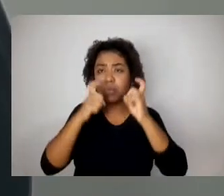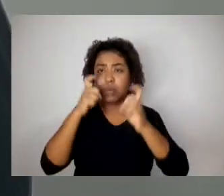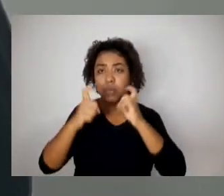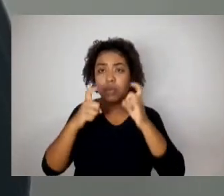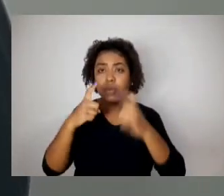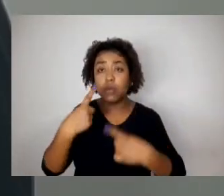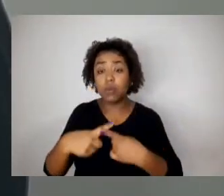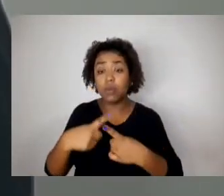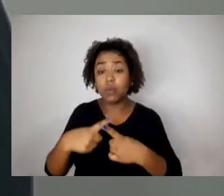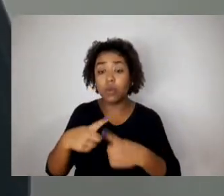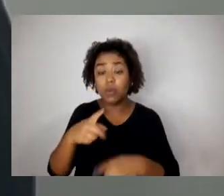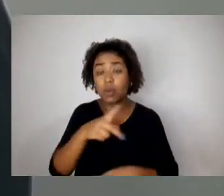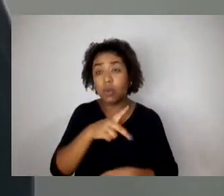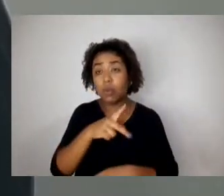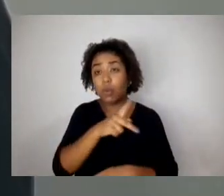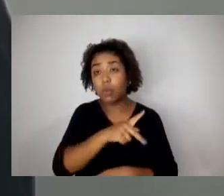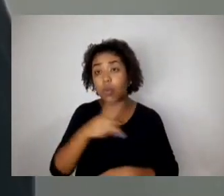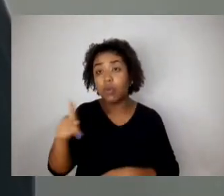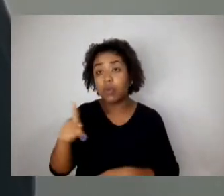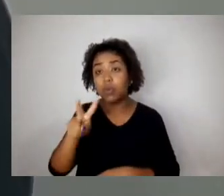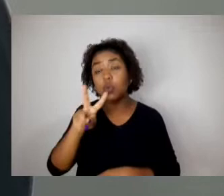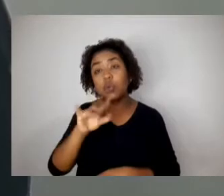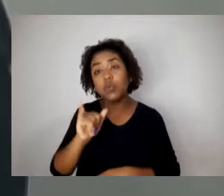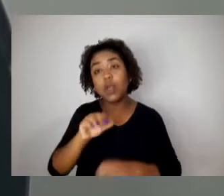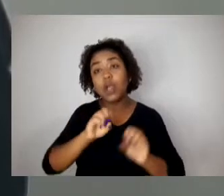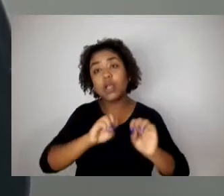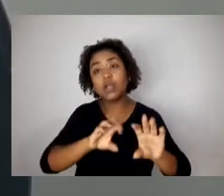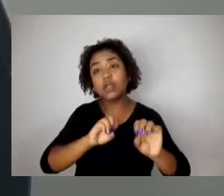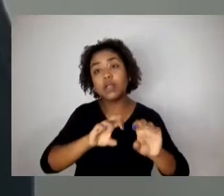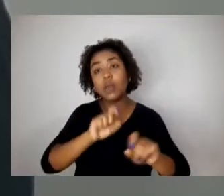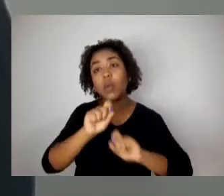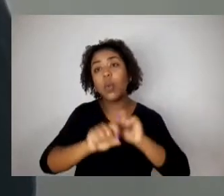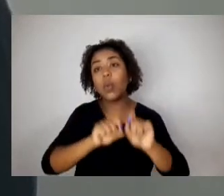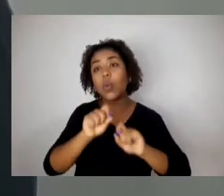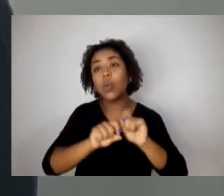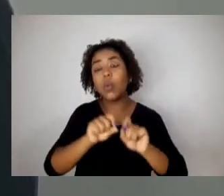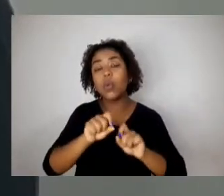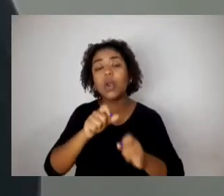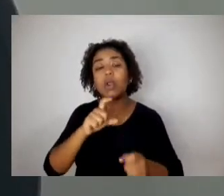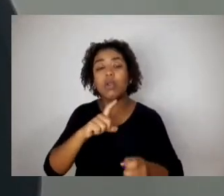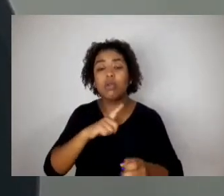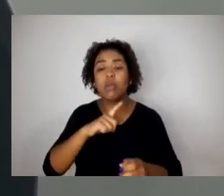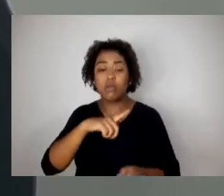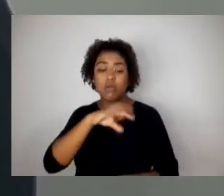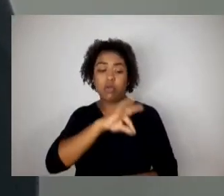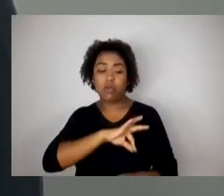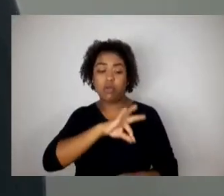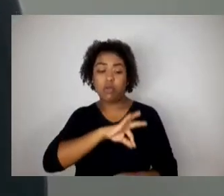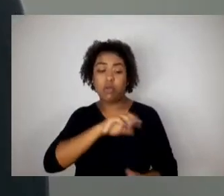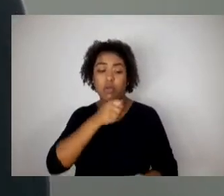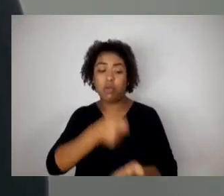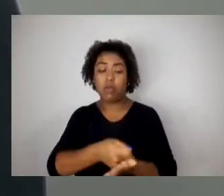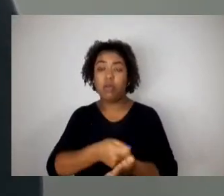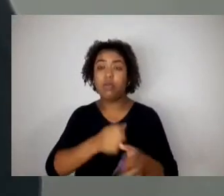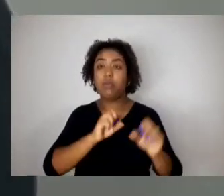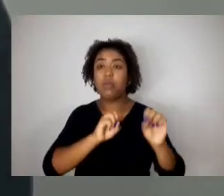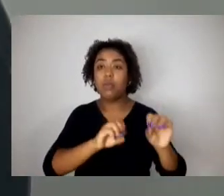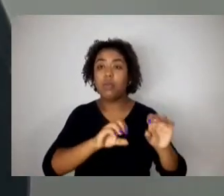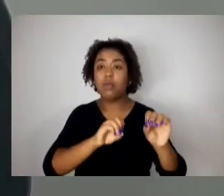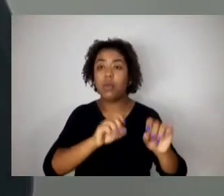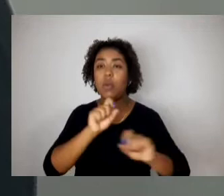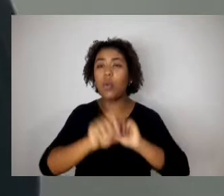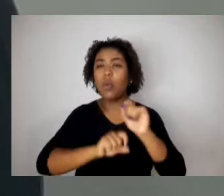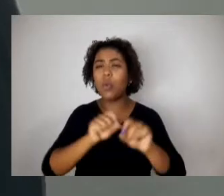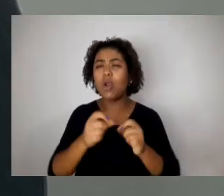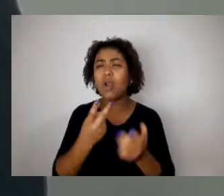o que ele é pago para ensinar, o que ele teria que ensinar. O que a gente tem visto, na realidade, senhor presidente,